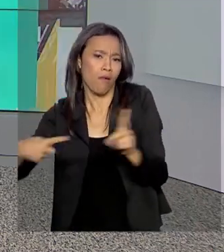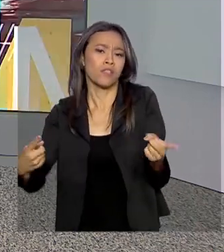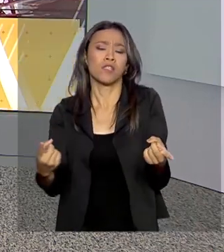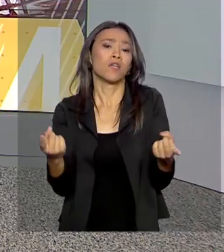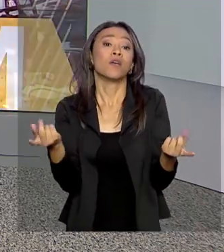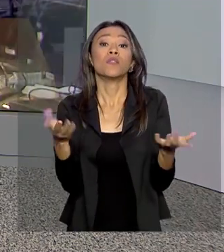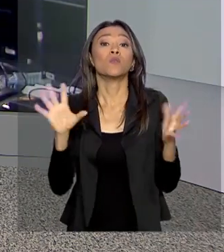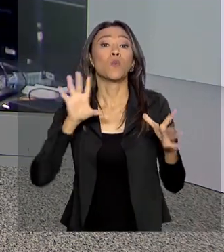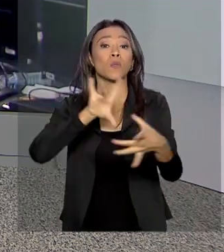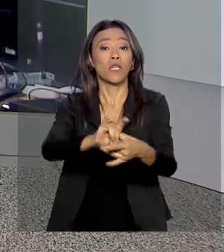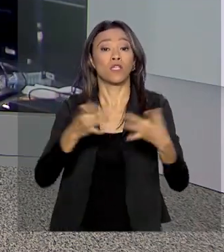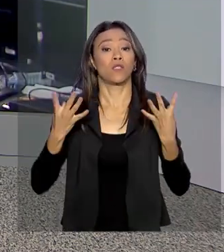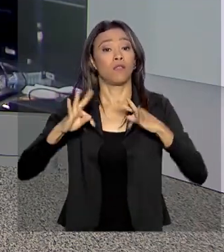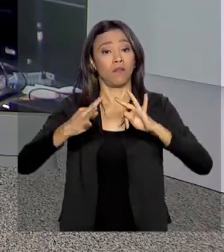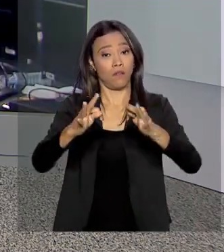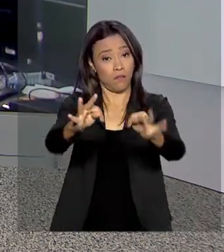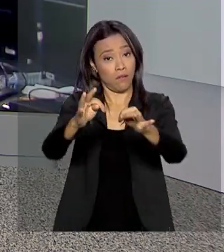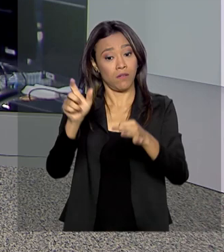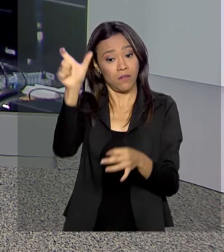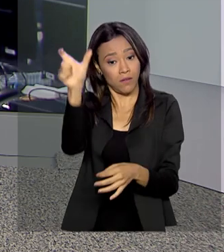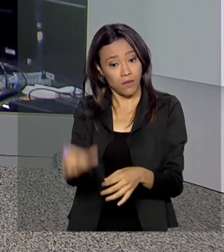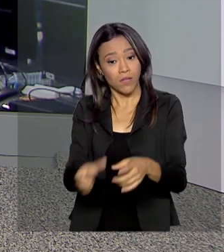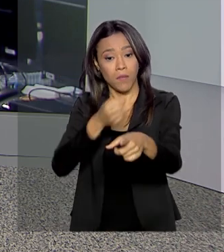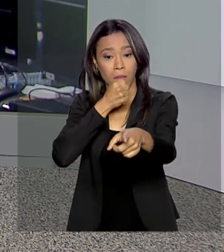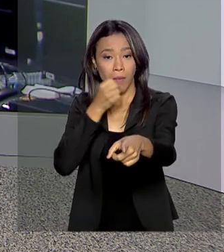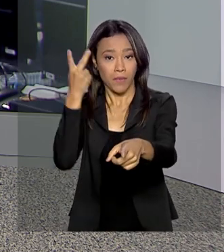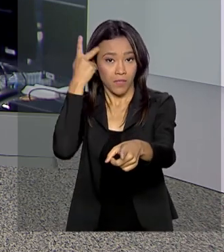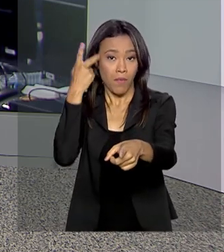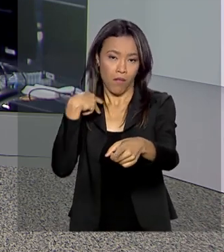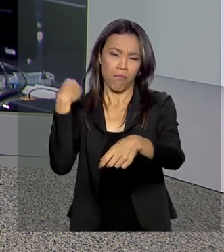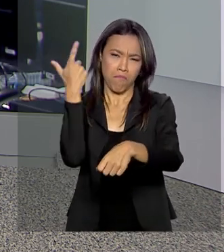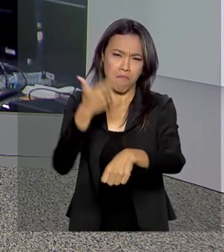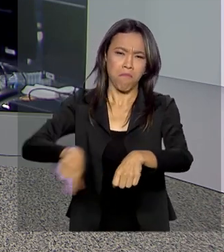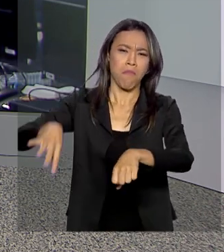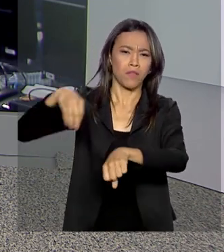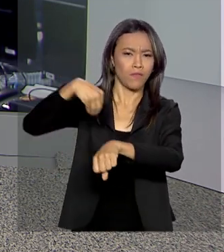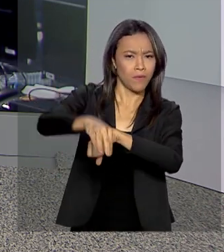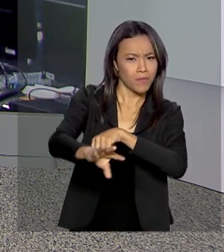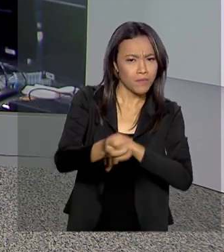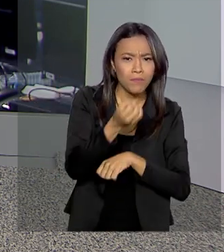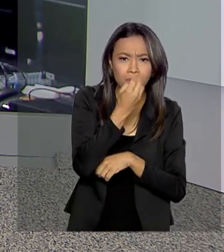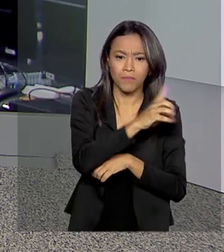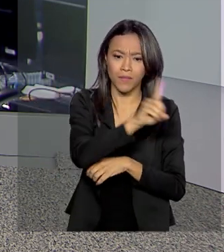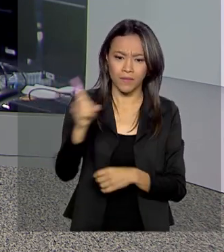Ao vivo de São Paulo, o repórter Ricardo Ferraz tem mais informações para a gente. Bom dia, Ricardo.